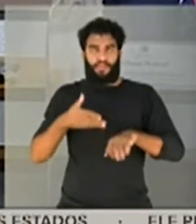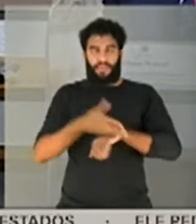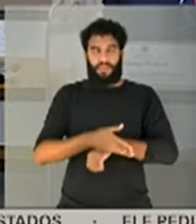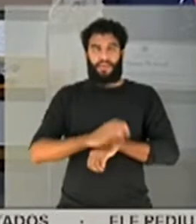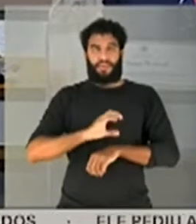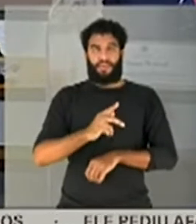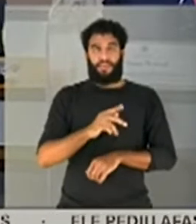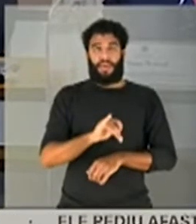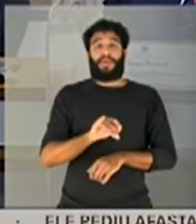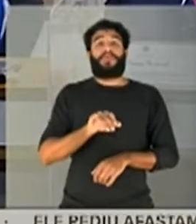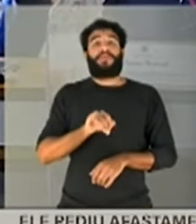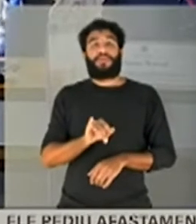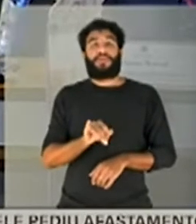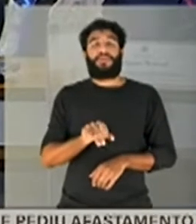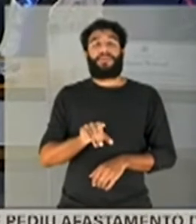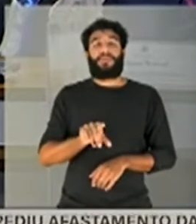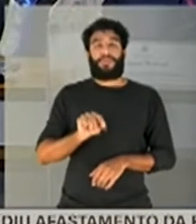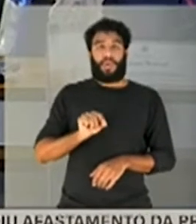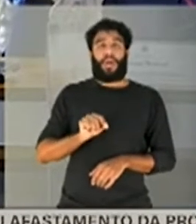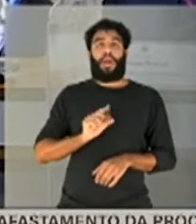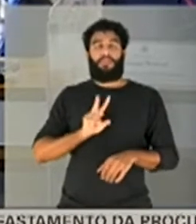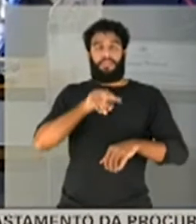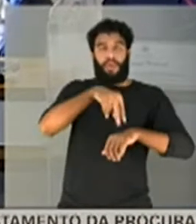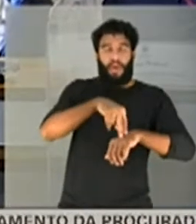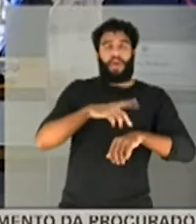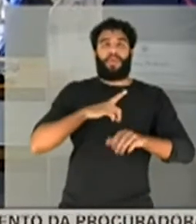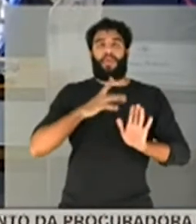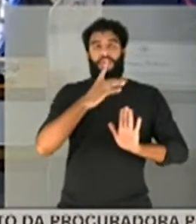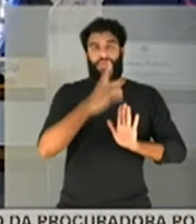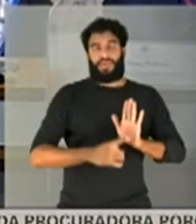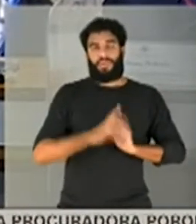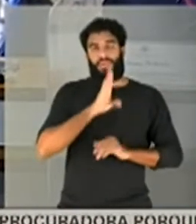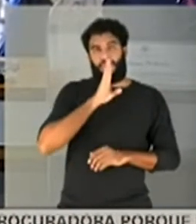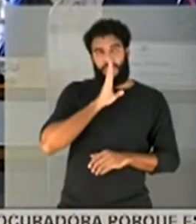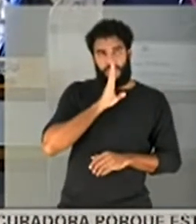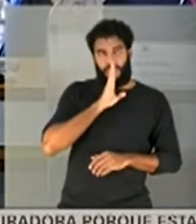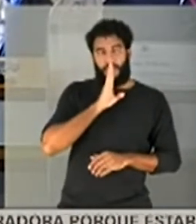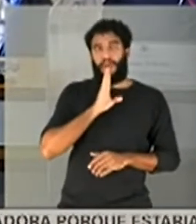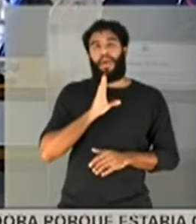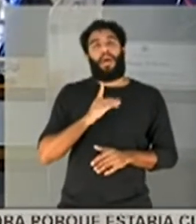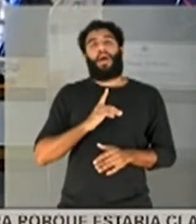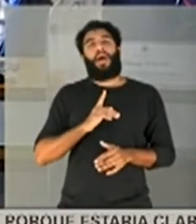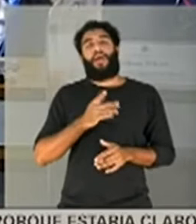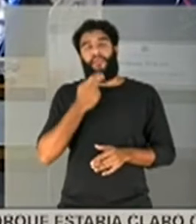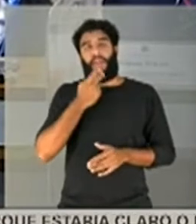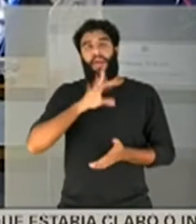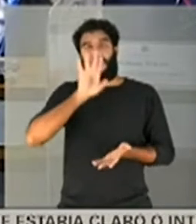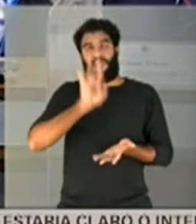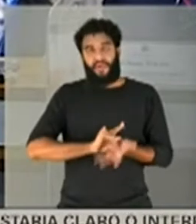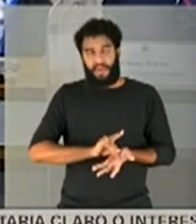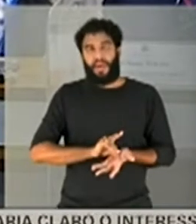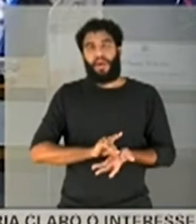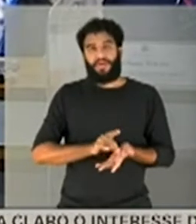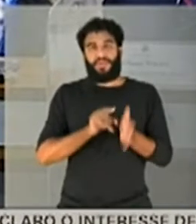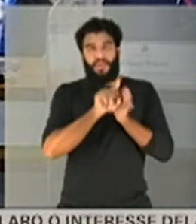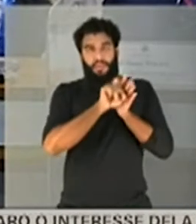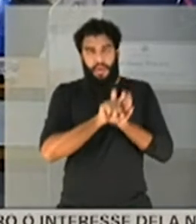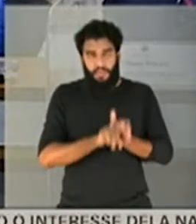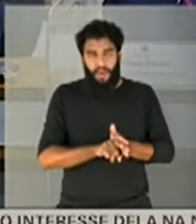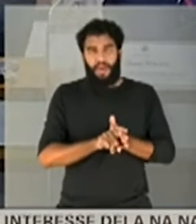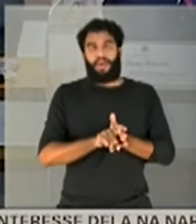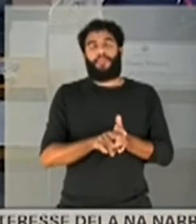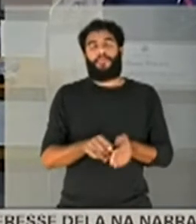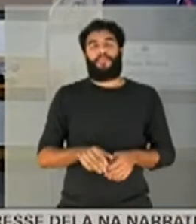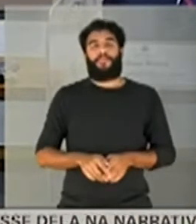E em caso de opção, pelo comparecimento, garantir o direito, silêncio, anúncio, me comprometo a falar a verdade, em razão de condição de investigar e não testemunha.